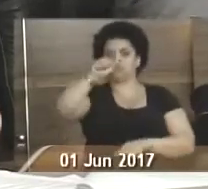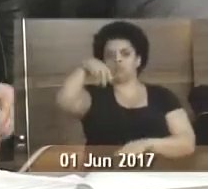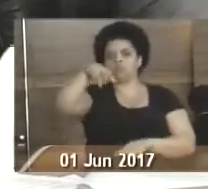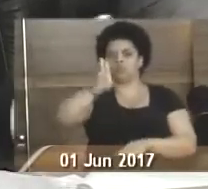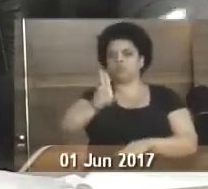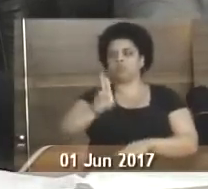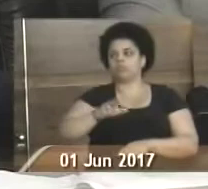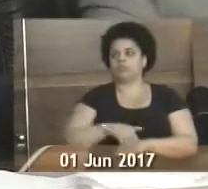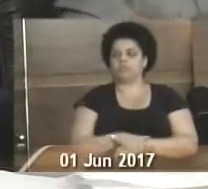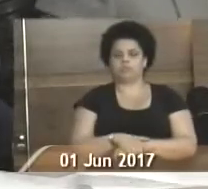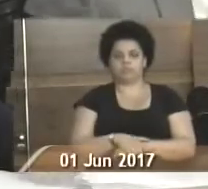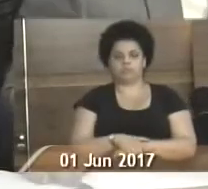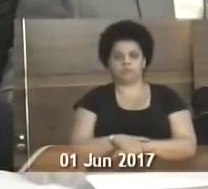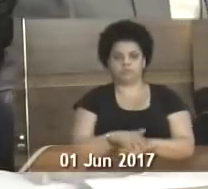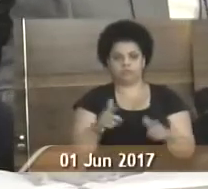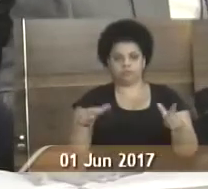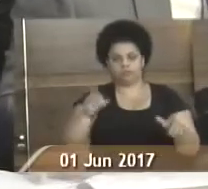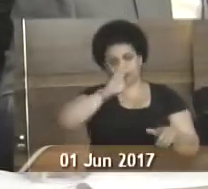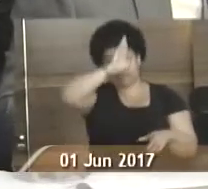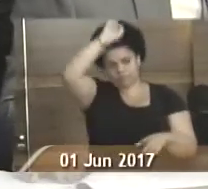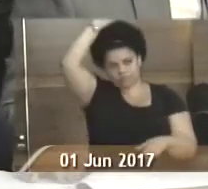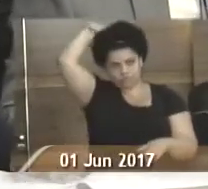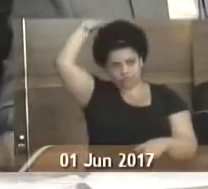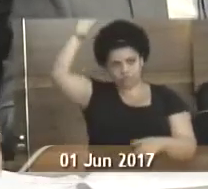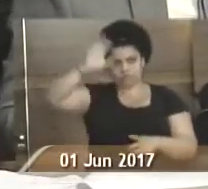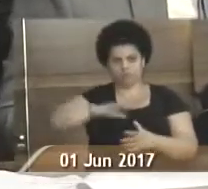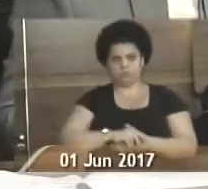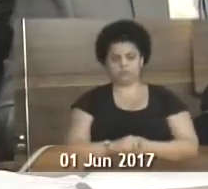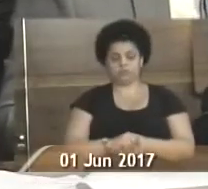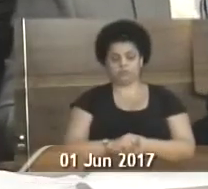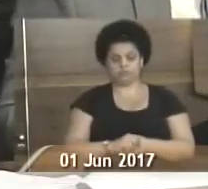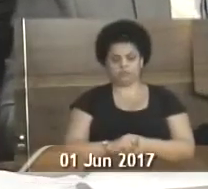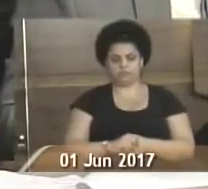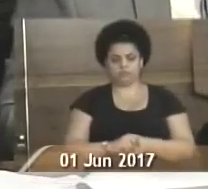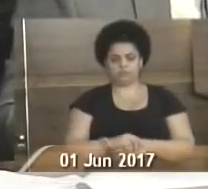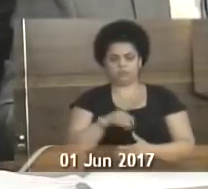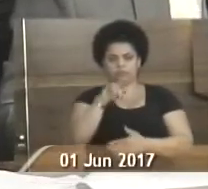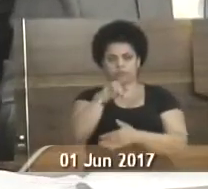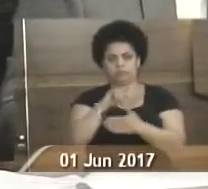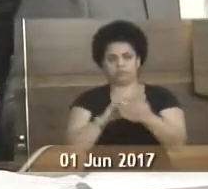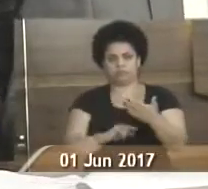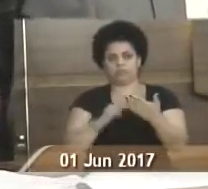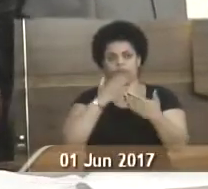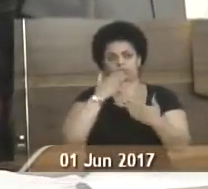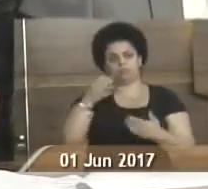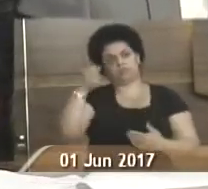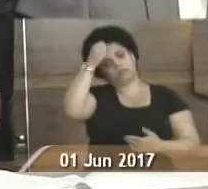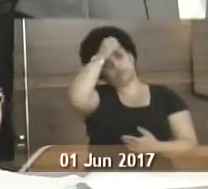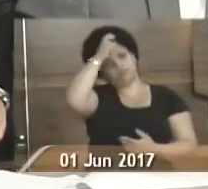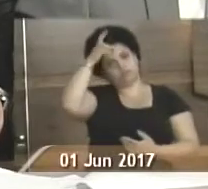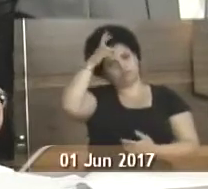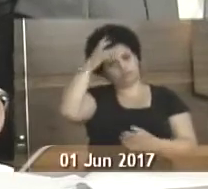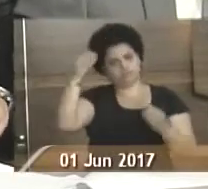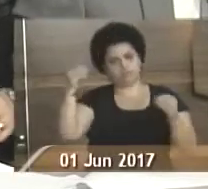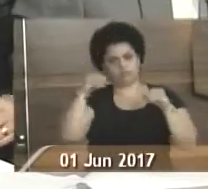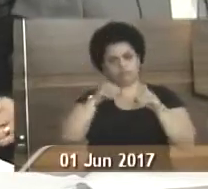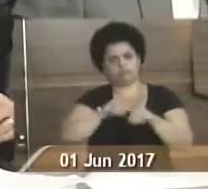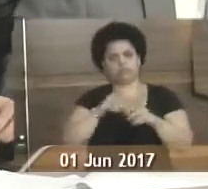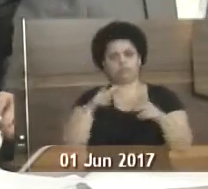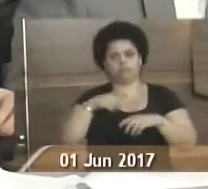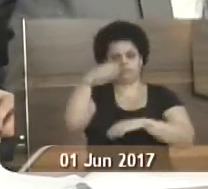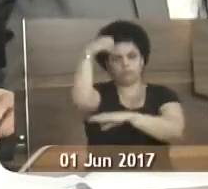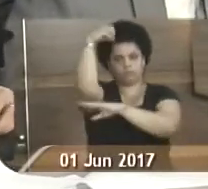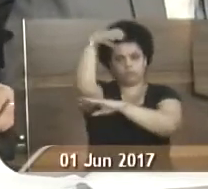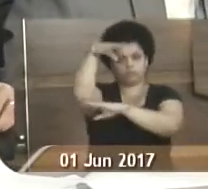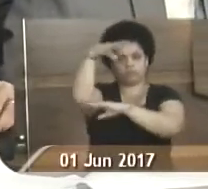Almirante Brasil, sem número, bairro Balneário. Indicação nº 1742, indicando ao prefeito municipal a instalação de braços de